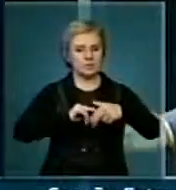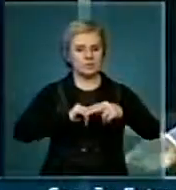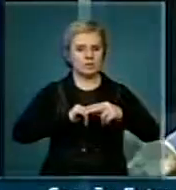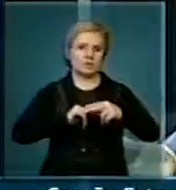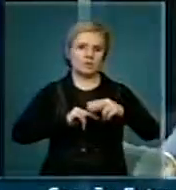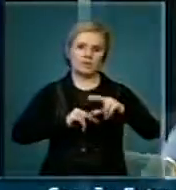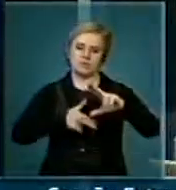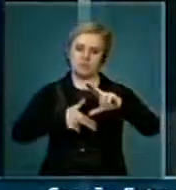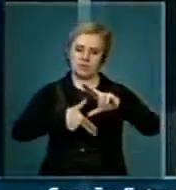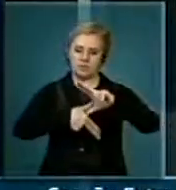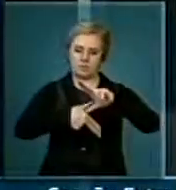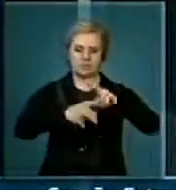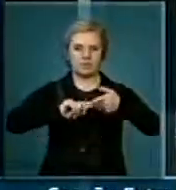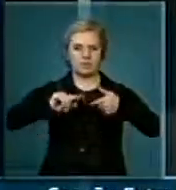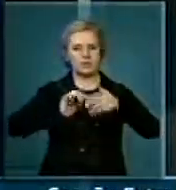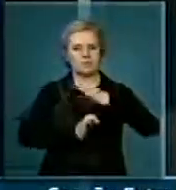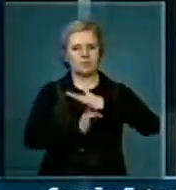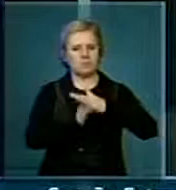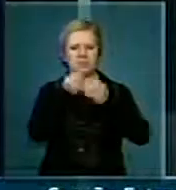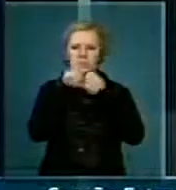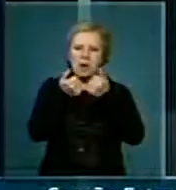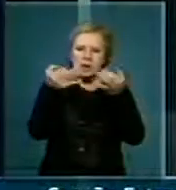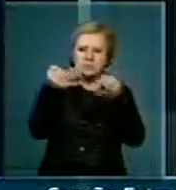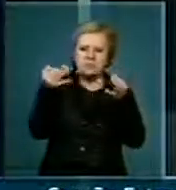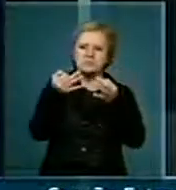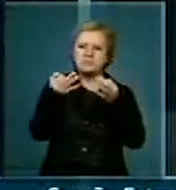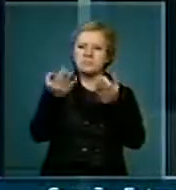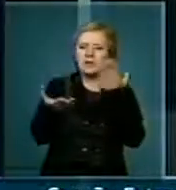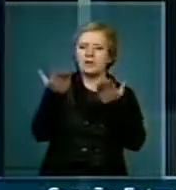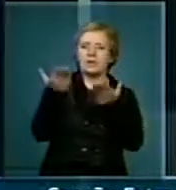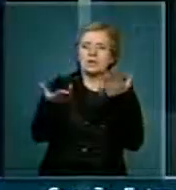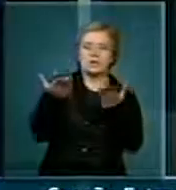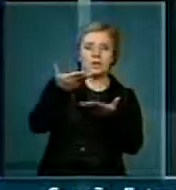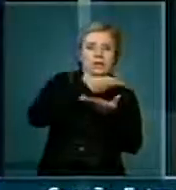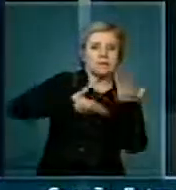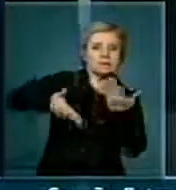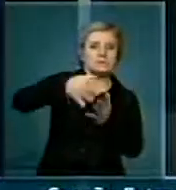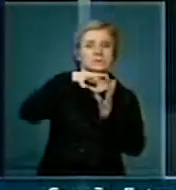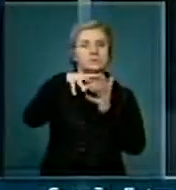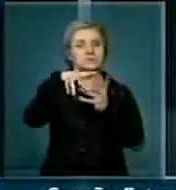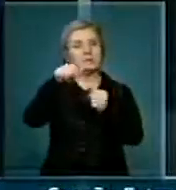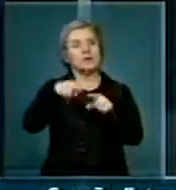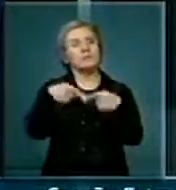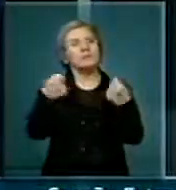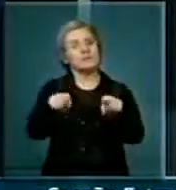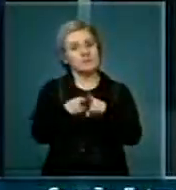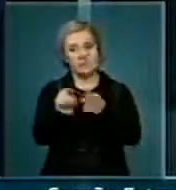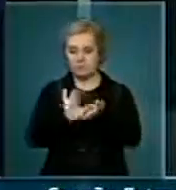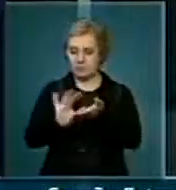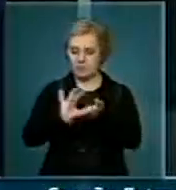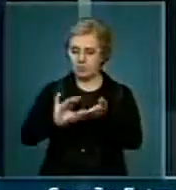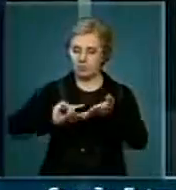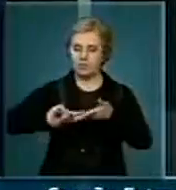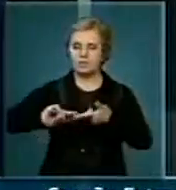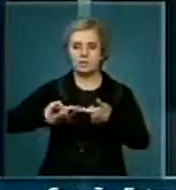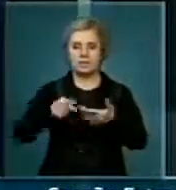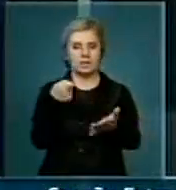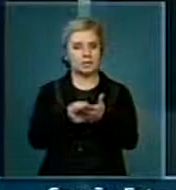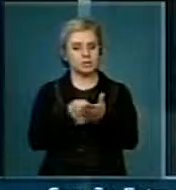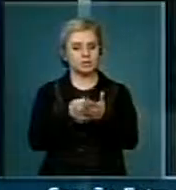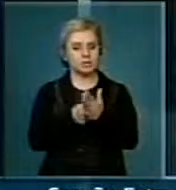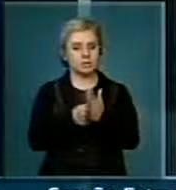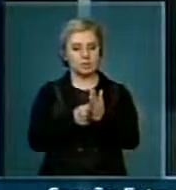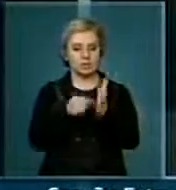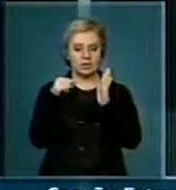internacional, uma empresa de eficiência e conceitos renomados, mas nós temos que, nesses financiamentos, exigir não apenas